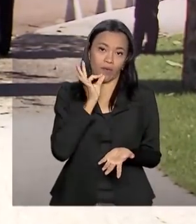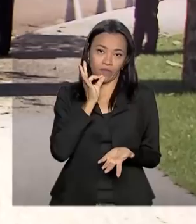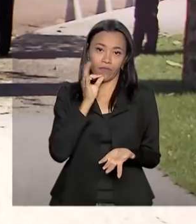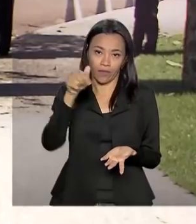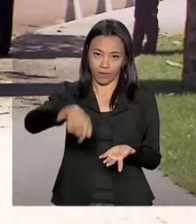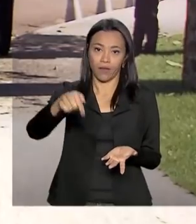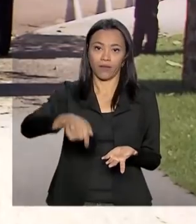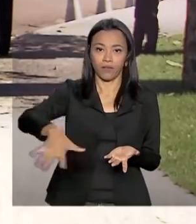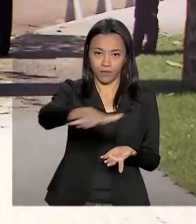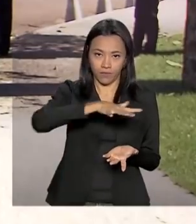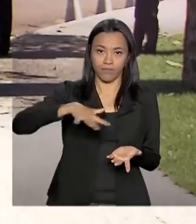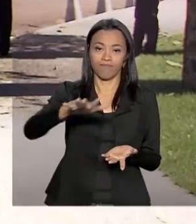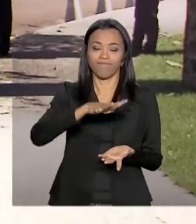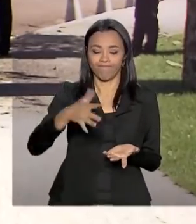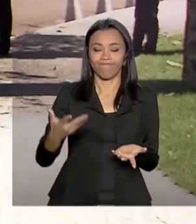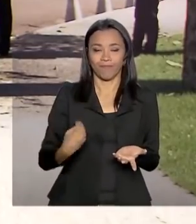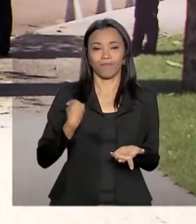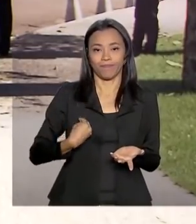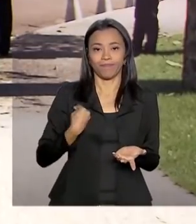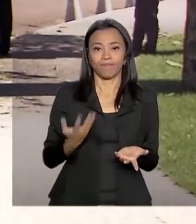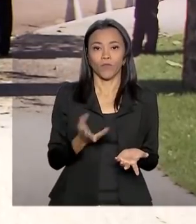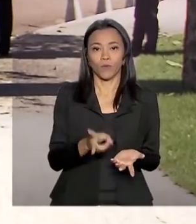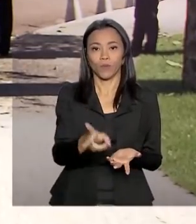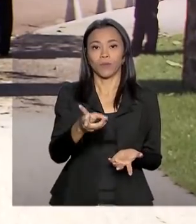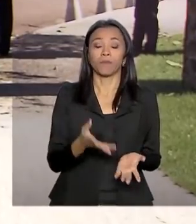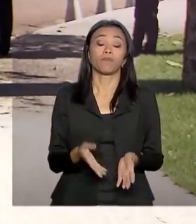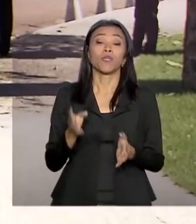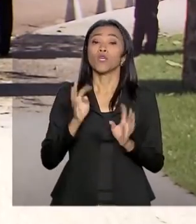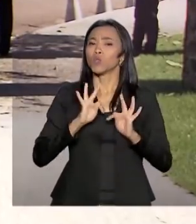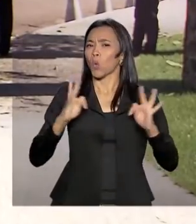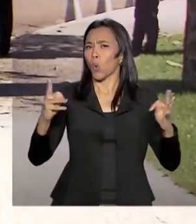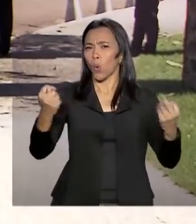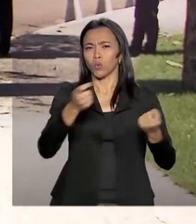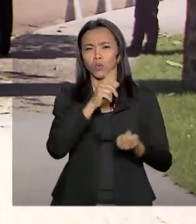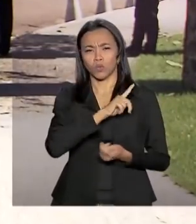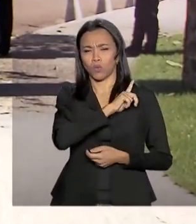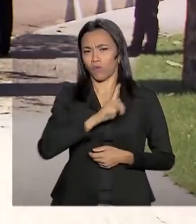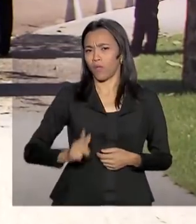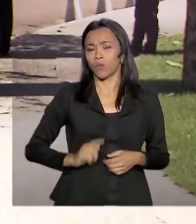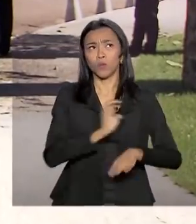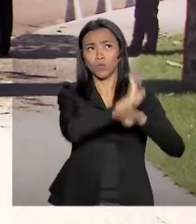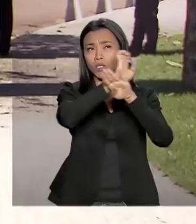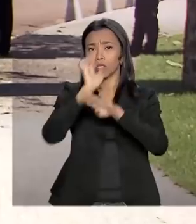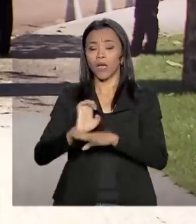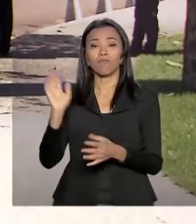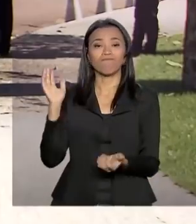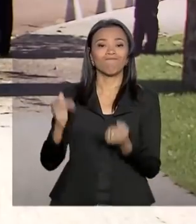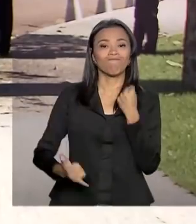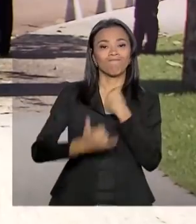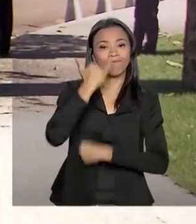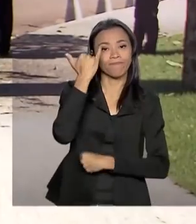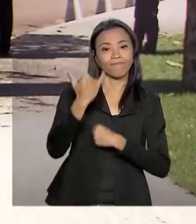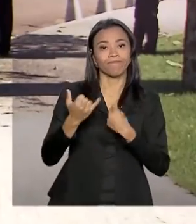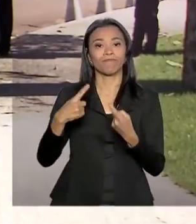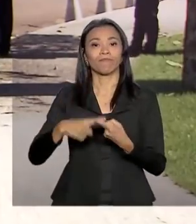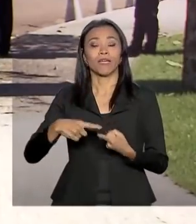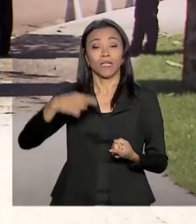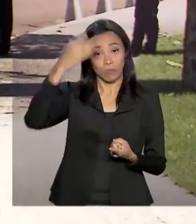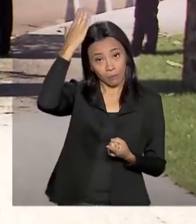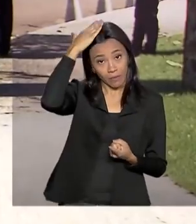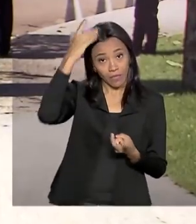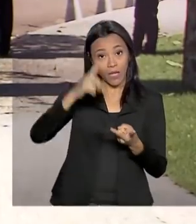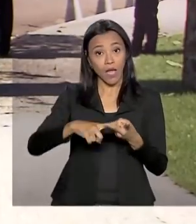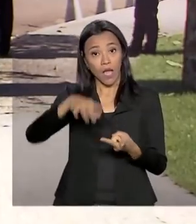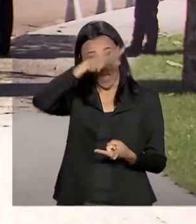aqui na residência oficial do Senado. Estão aqui também quase todos os governadores, apenas não vieram representantes do Paraná,